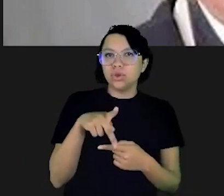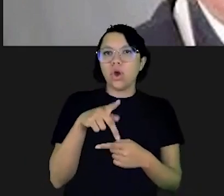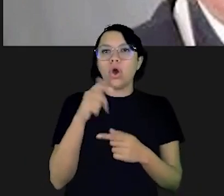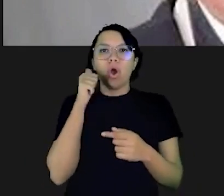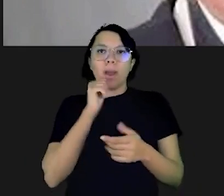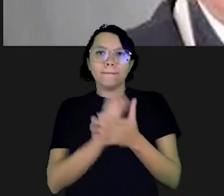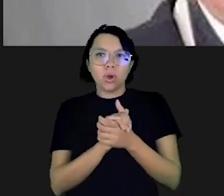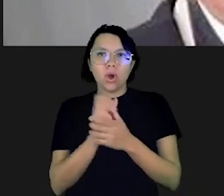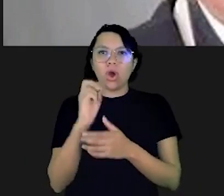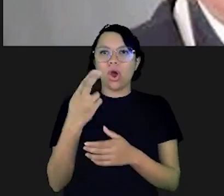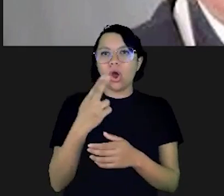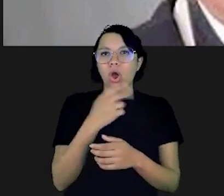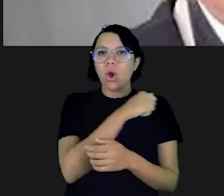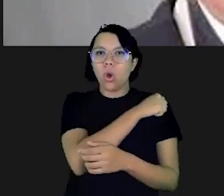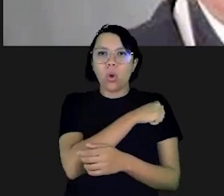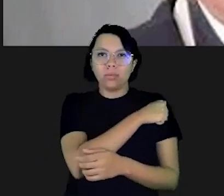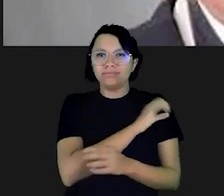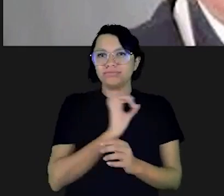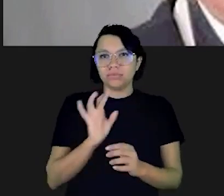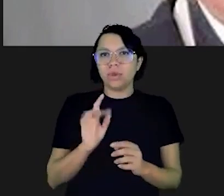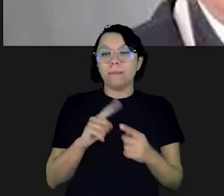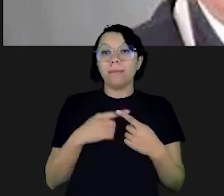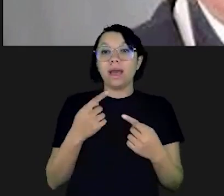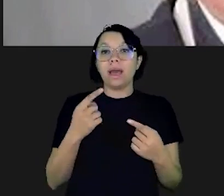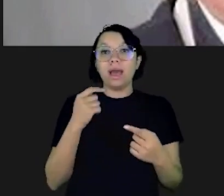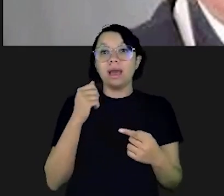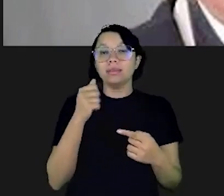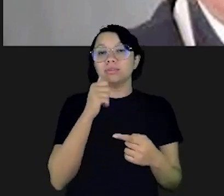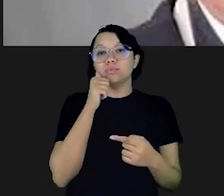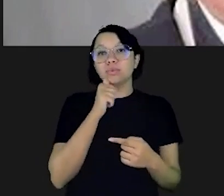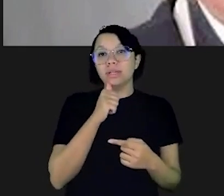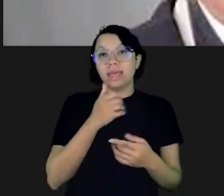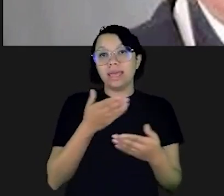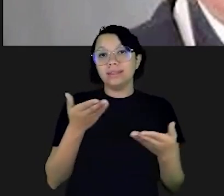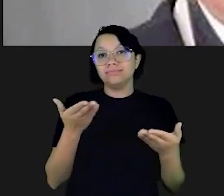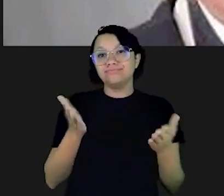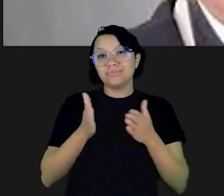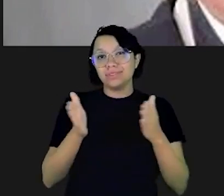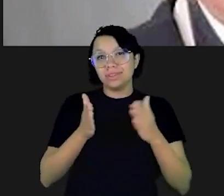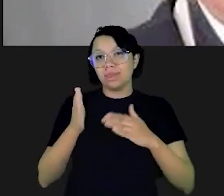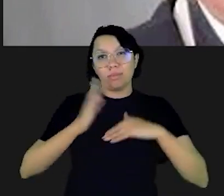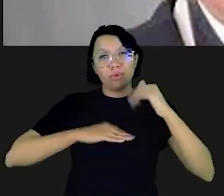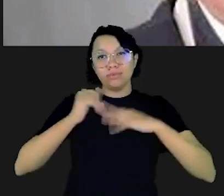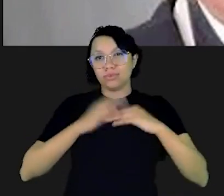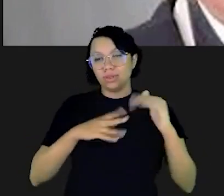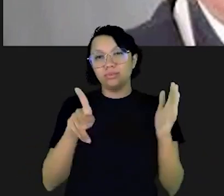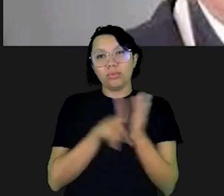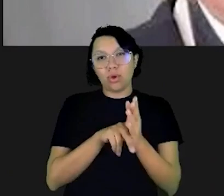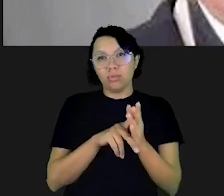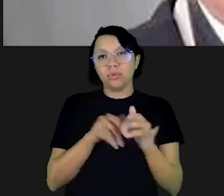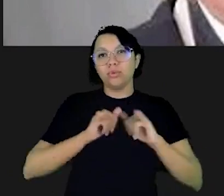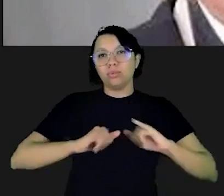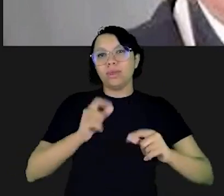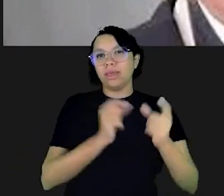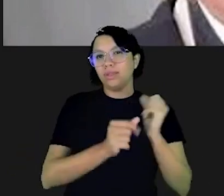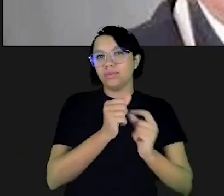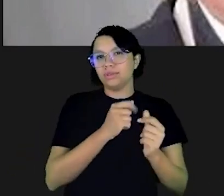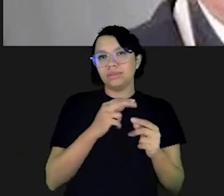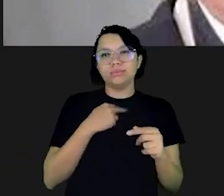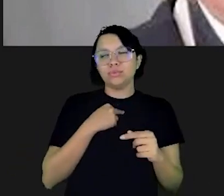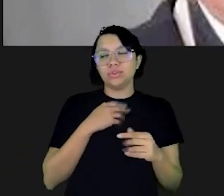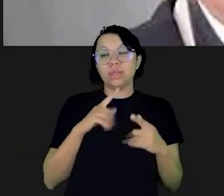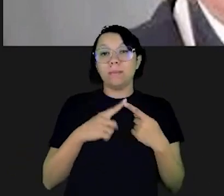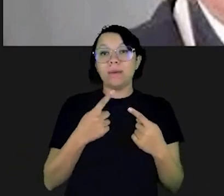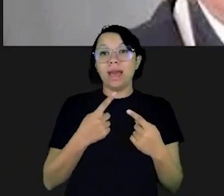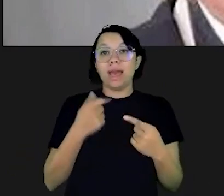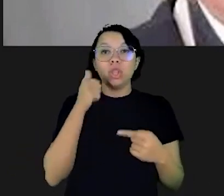um tempo em que as mulheres ou eram professoras ou eram esposas ou eram enfermeiras, mas as mulheres nesse tempo não eram profissionais do mercado financeiro.